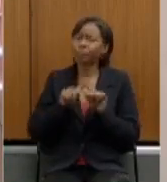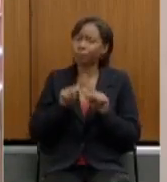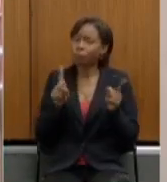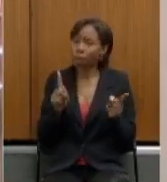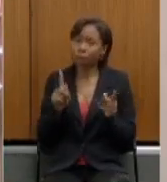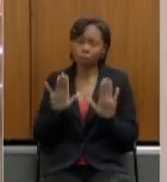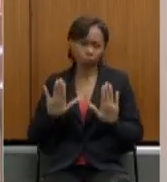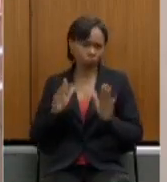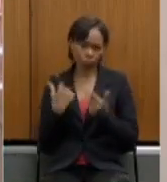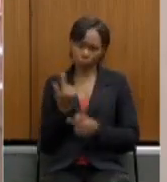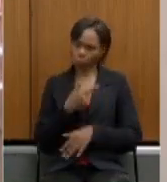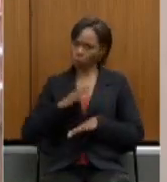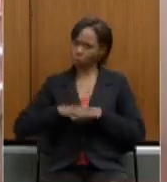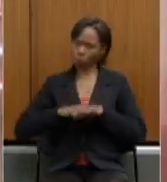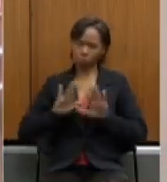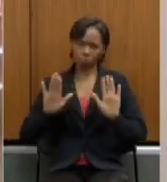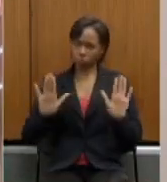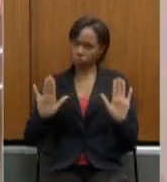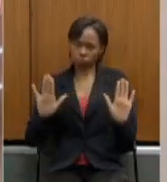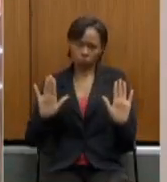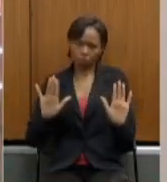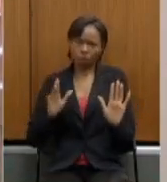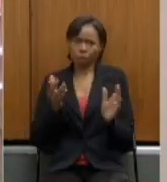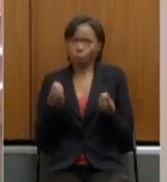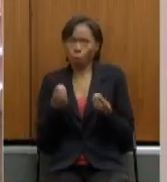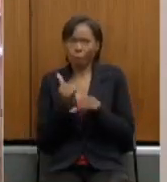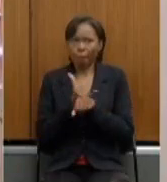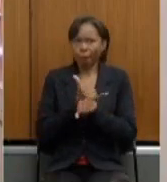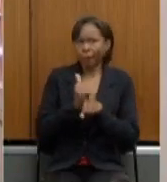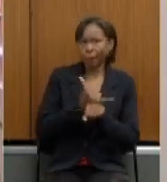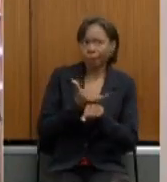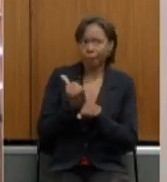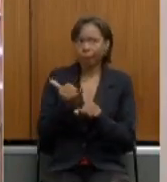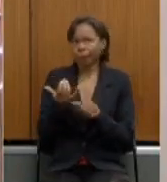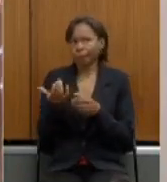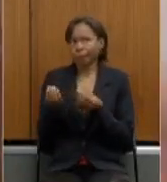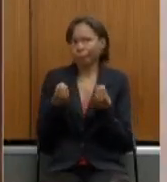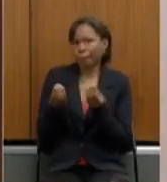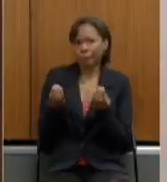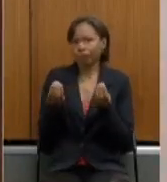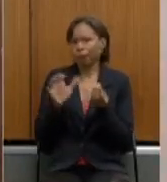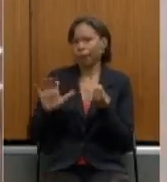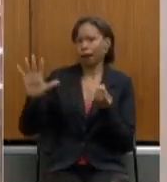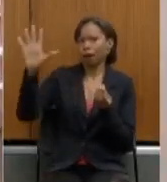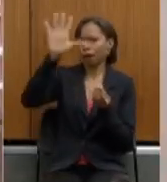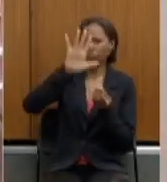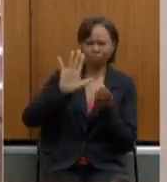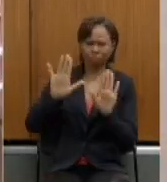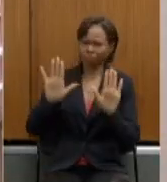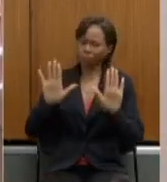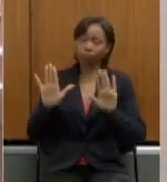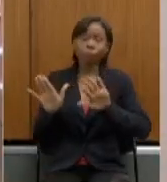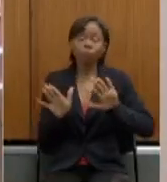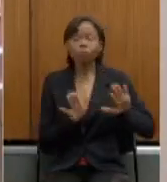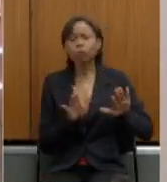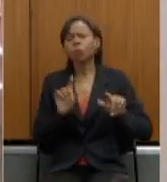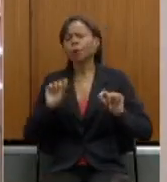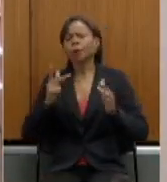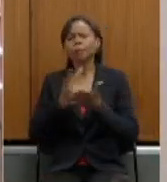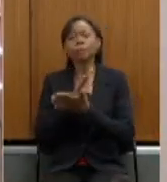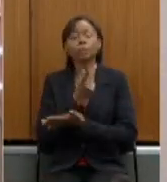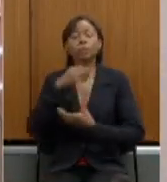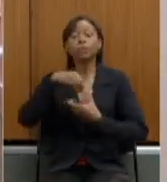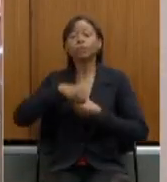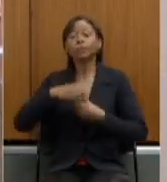cabe aqui tratar da estratégia de como tem acontecido isso em todos os estados o que aconteceu na Bahia